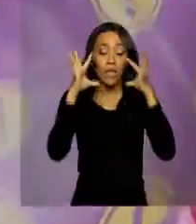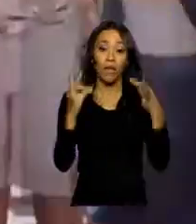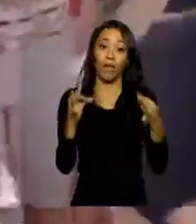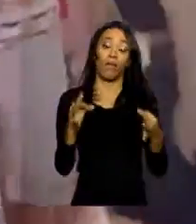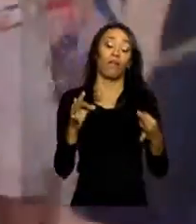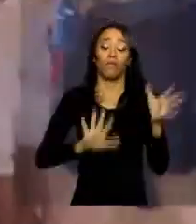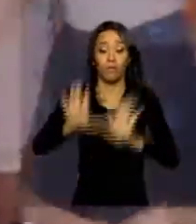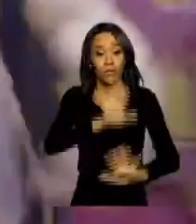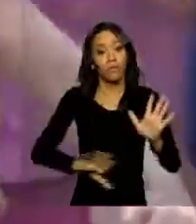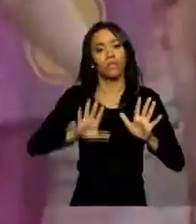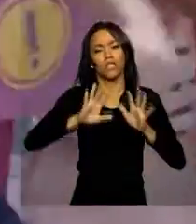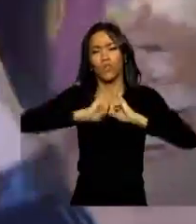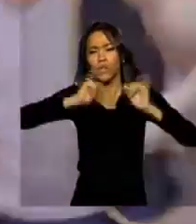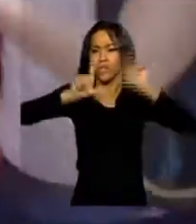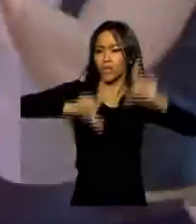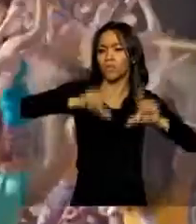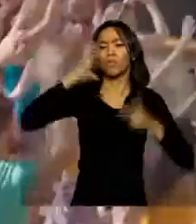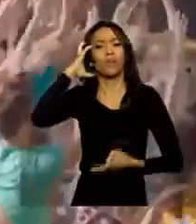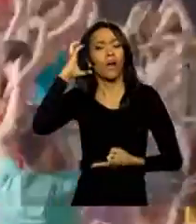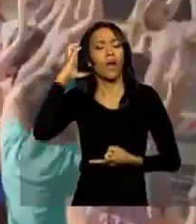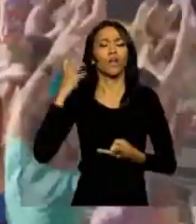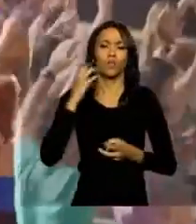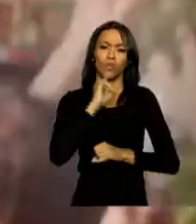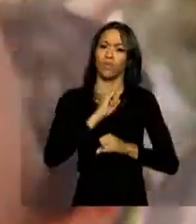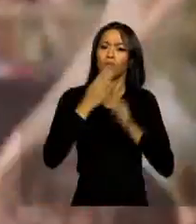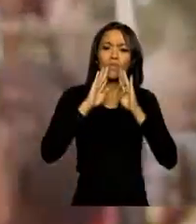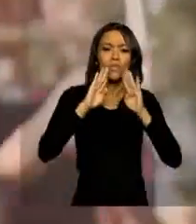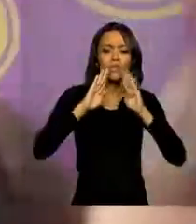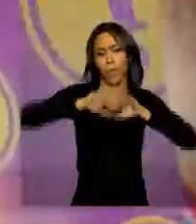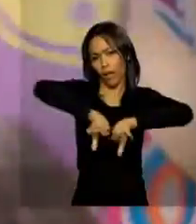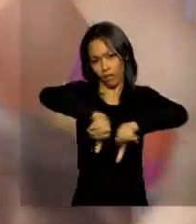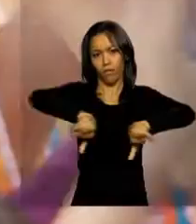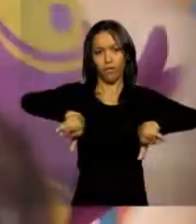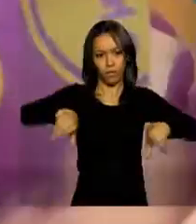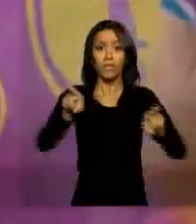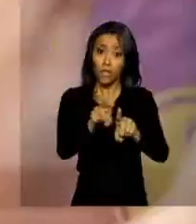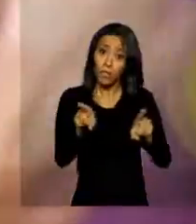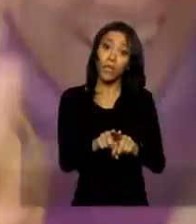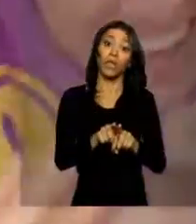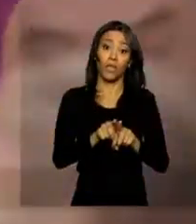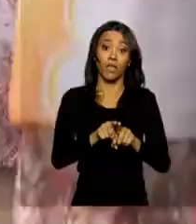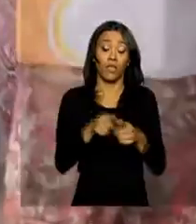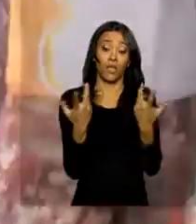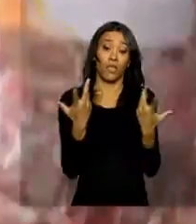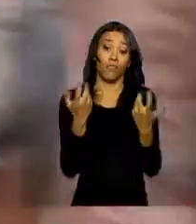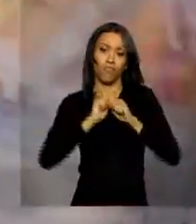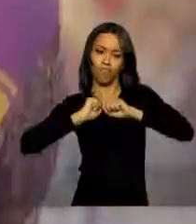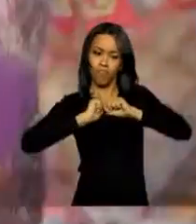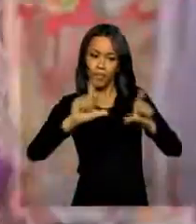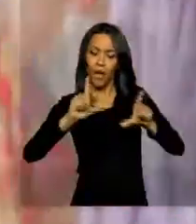reforçados nas TVs, rádios e redes sociais e também vão estar presentes no transporte coletivo.